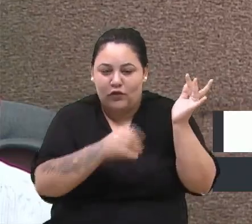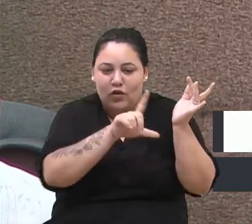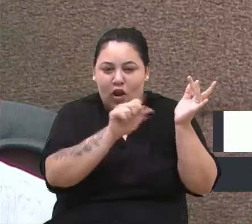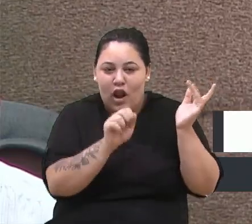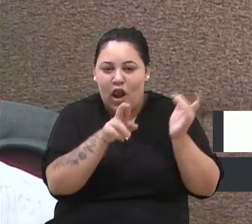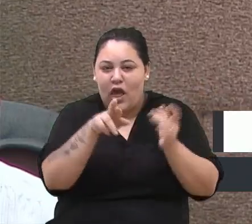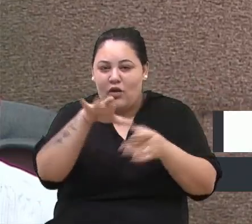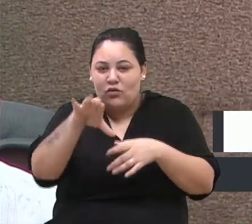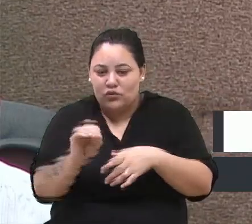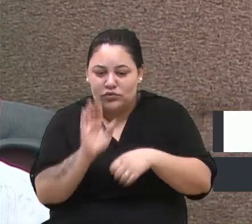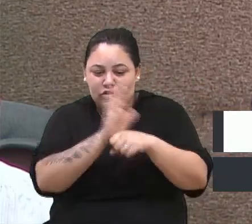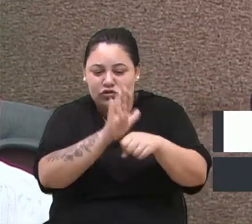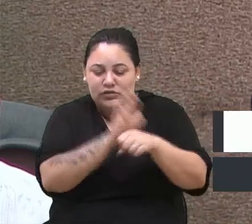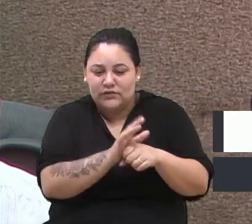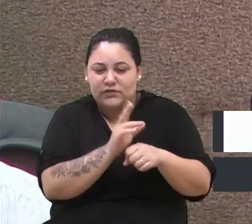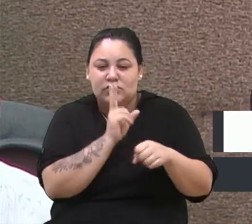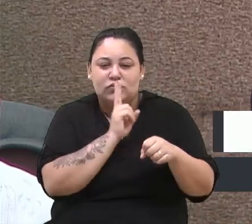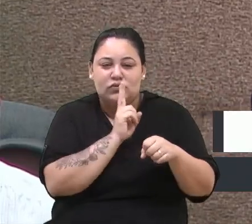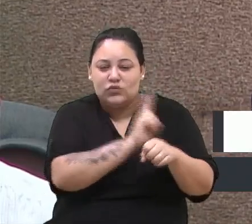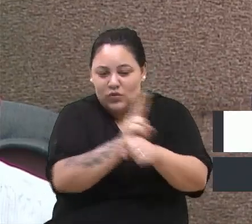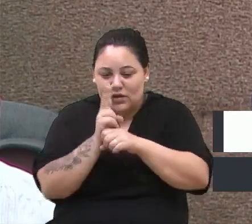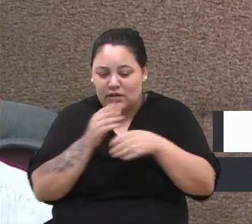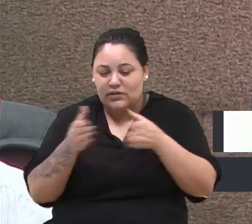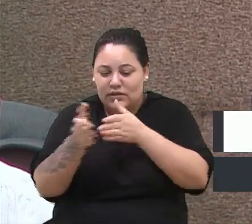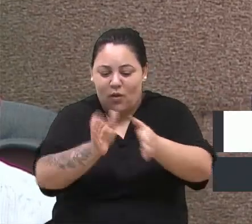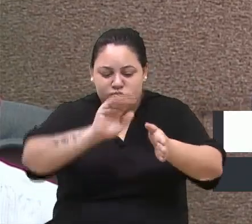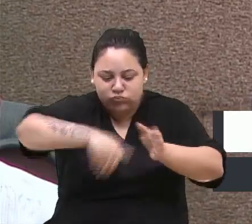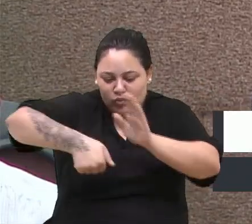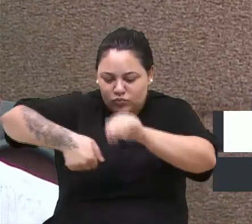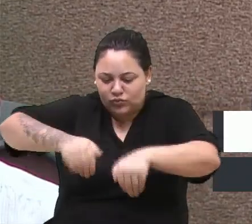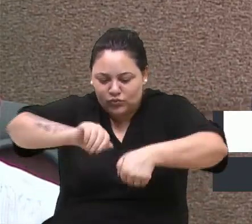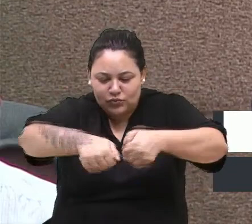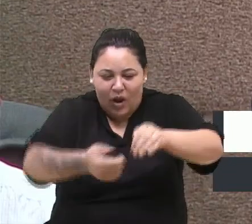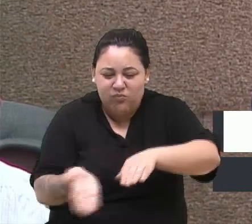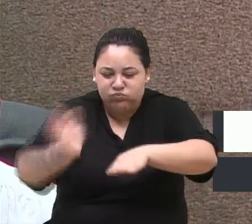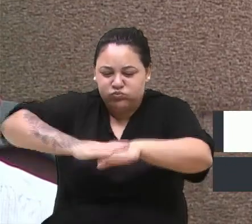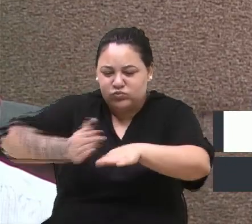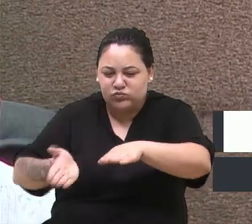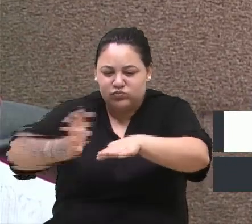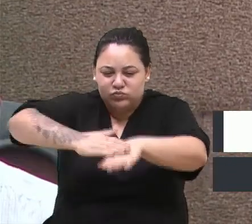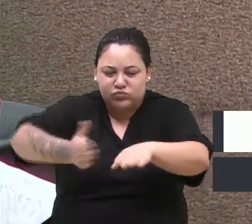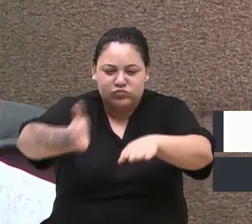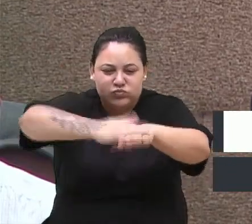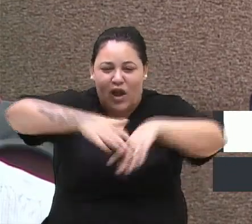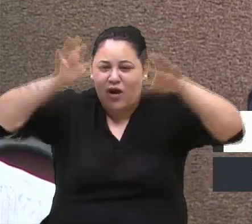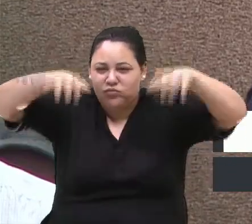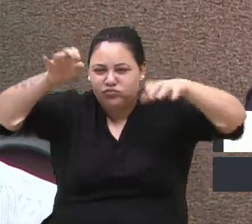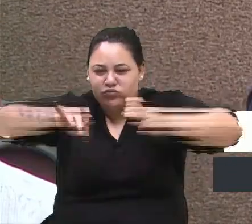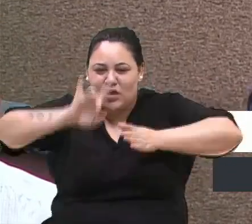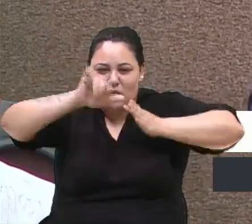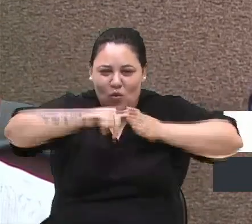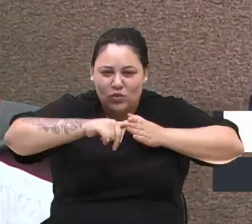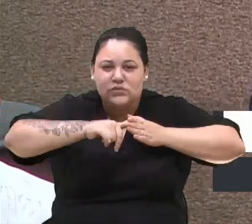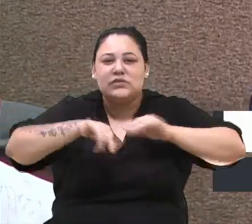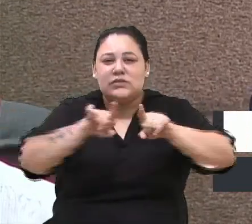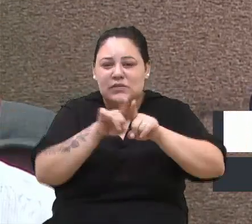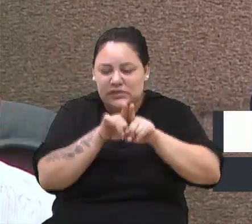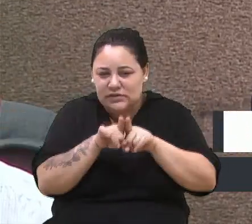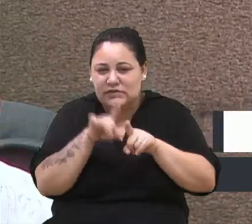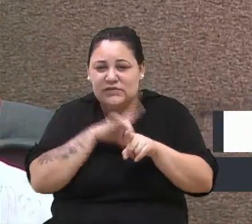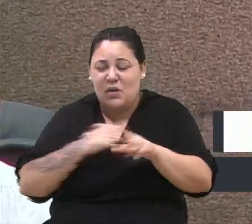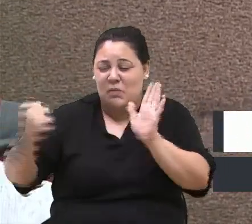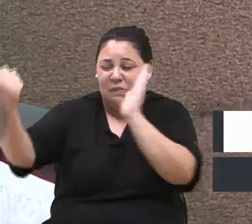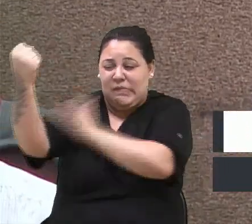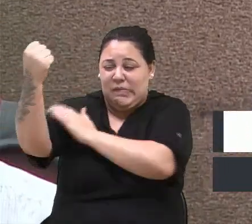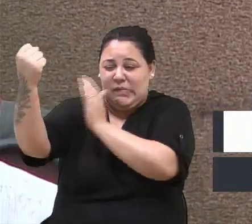conservação da estrada, abrindo valetas e fechando os buracos feitos pelas enxurradas. O trabalho era abraçá